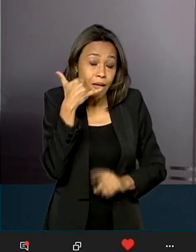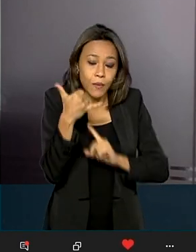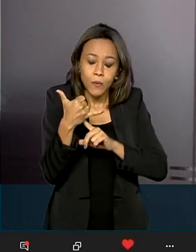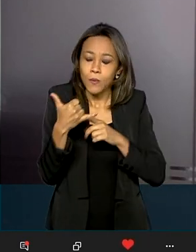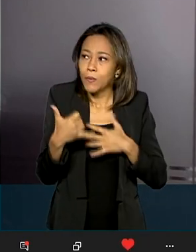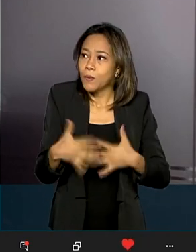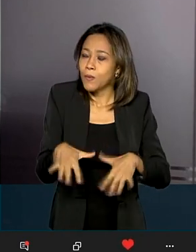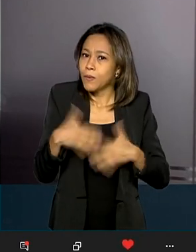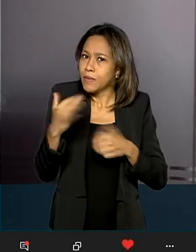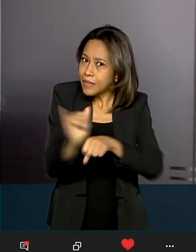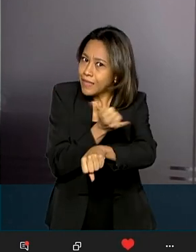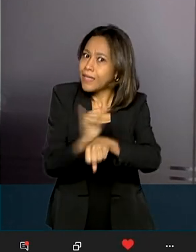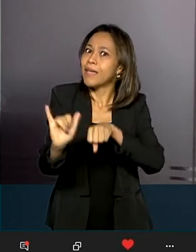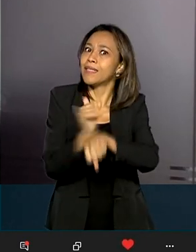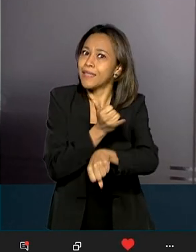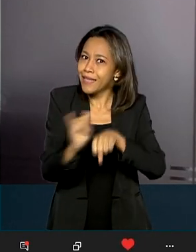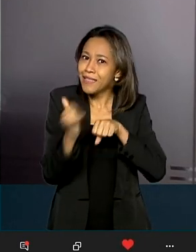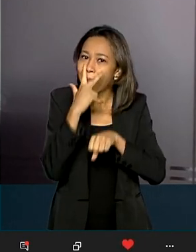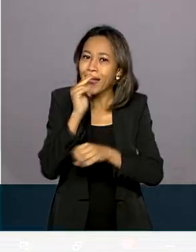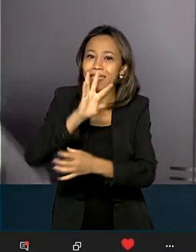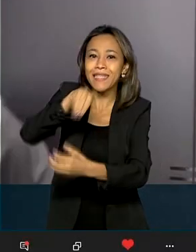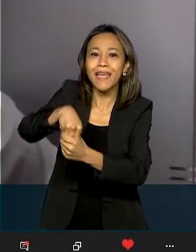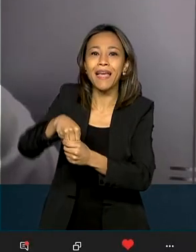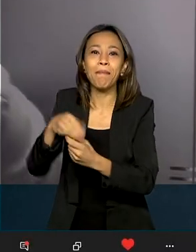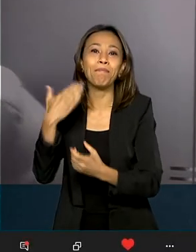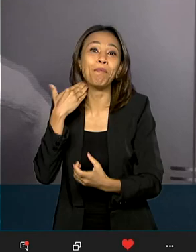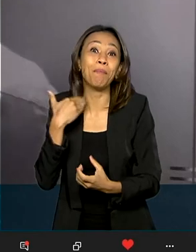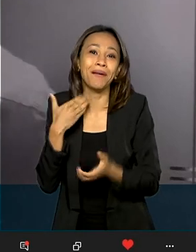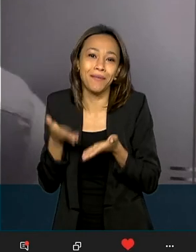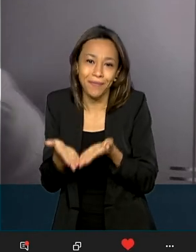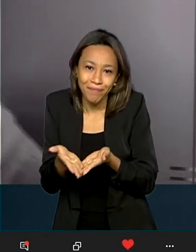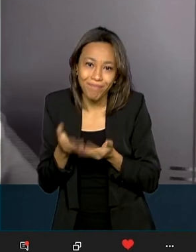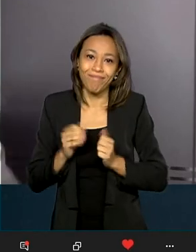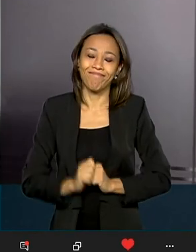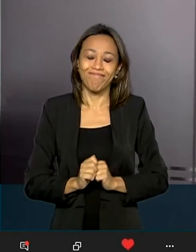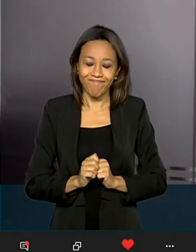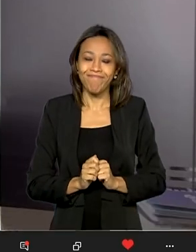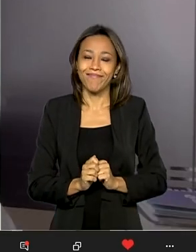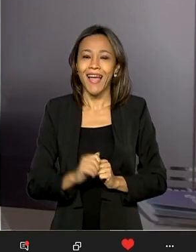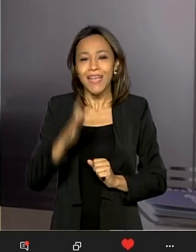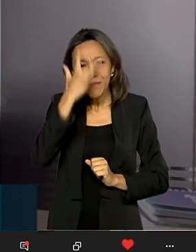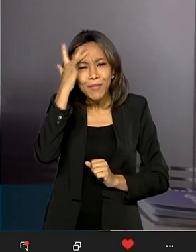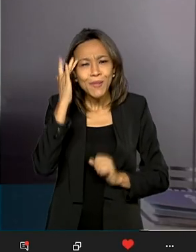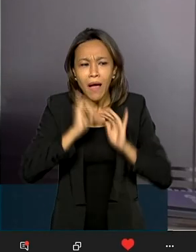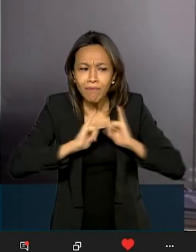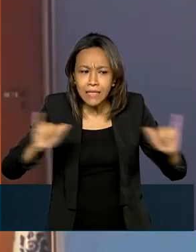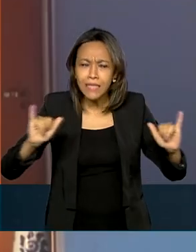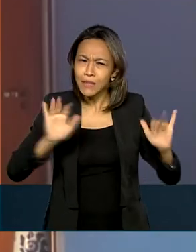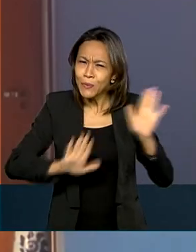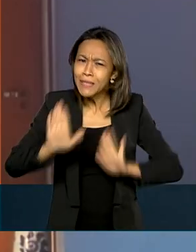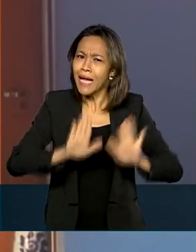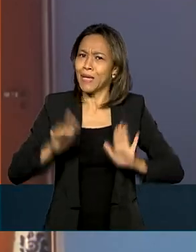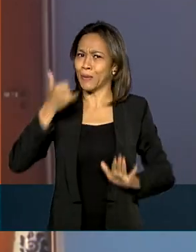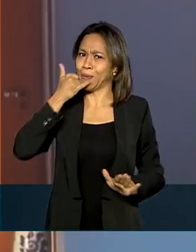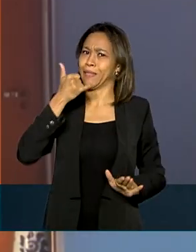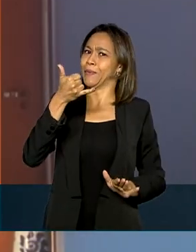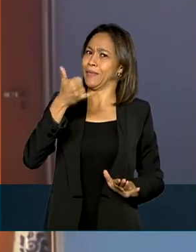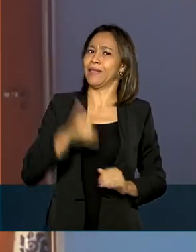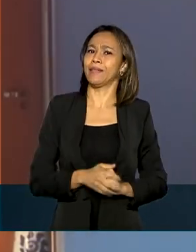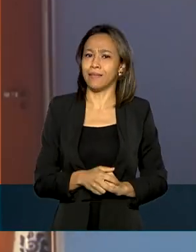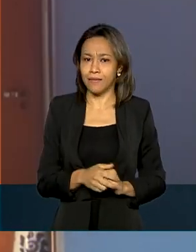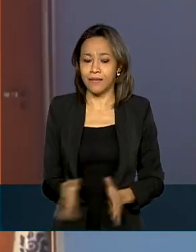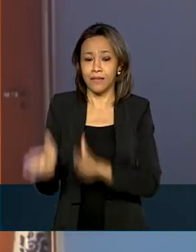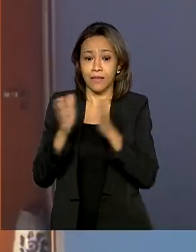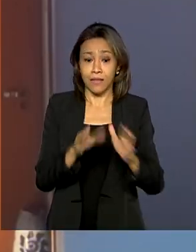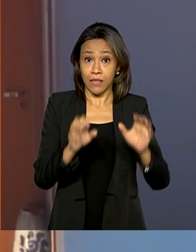virou uma agência bancária, na verdade. O eu aconselho é que as pessoas passem a ter cuidados com o seu celular. O PIX promete